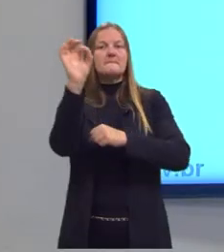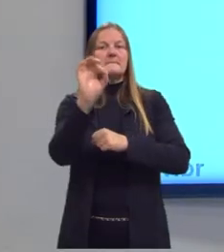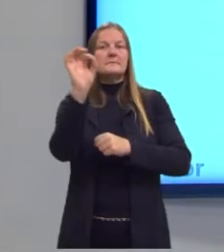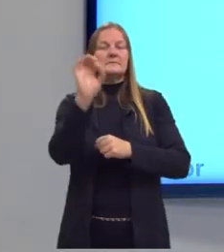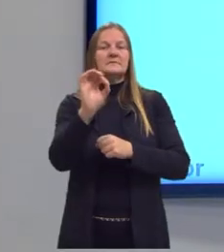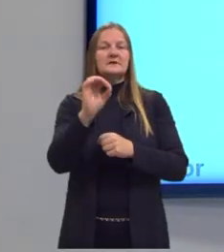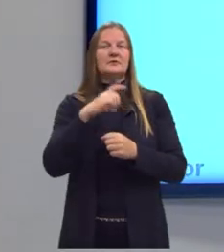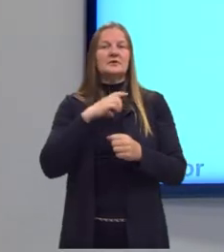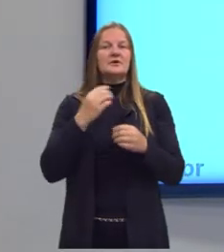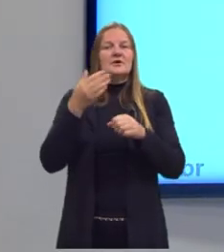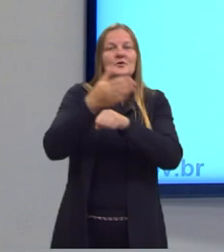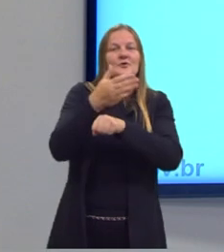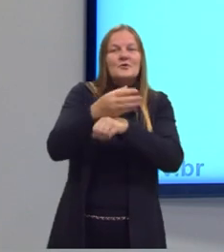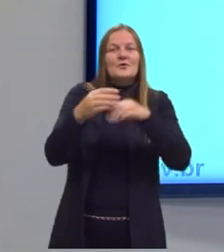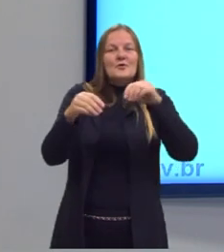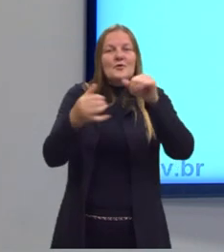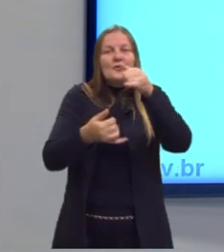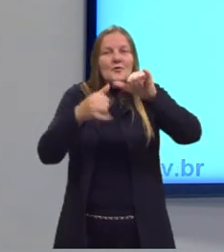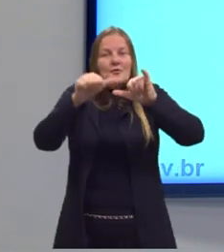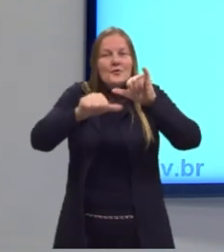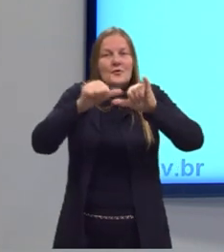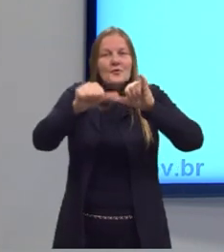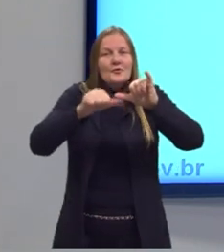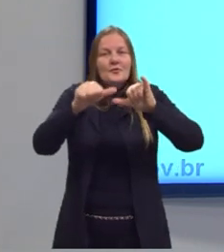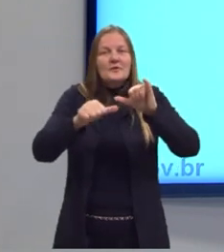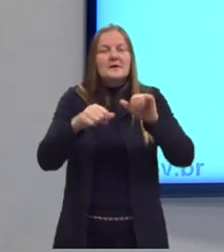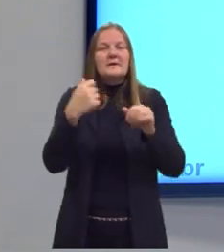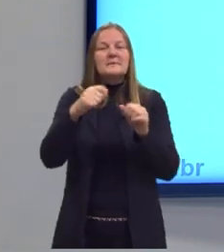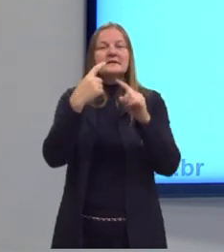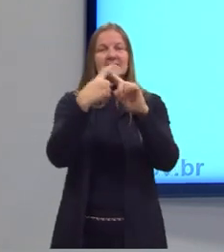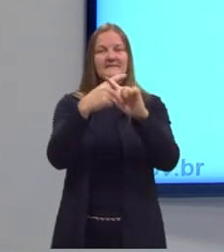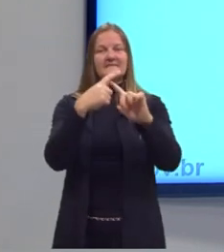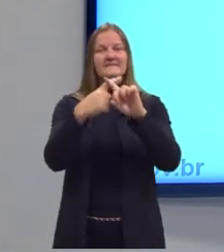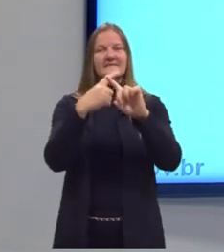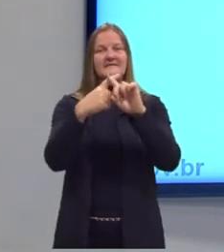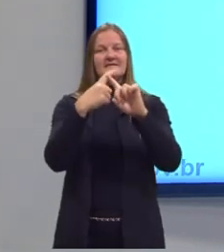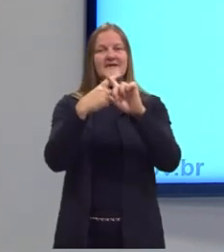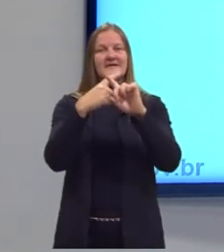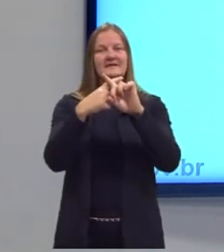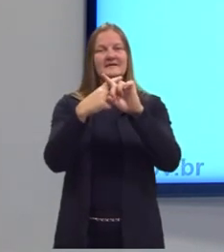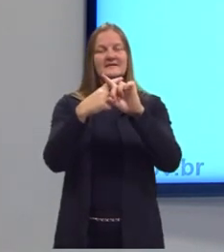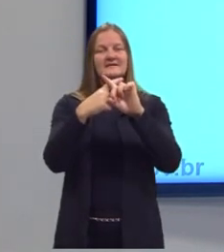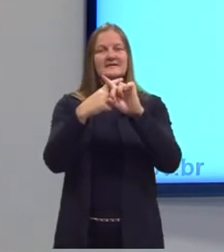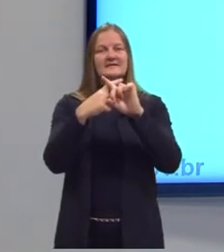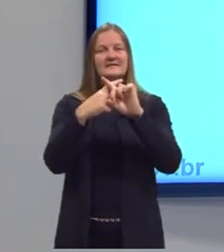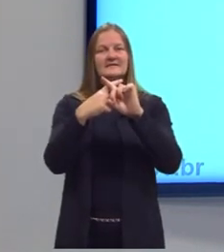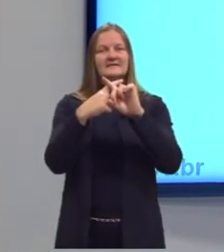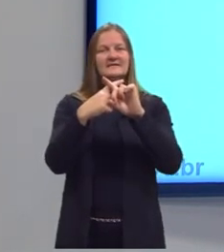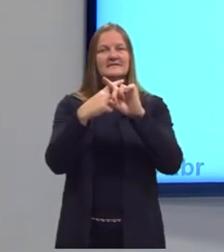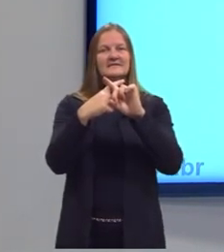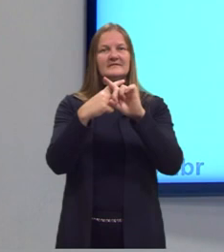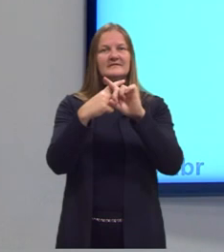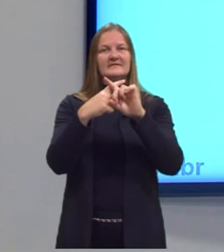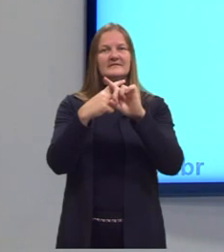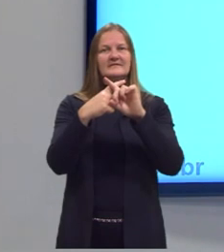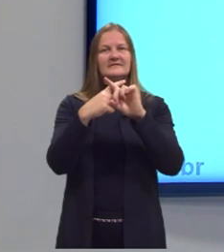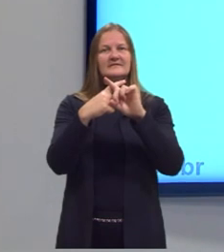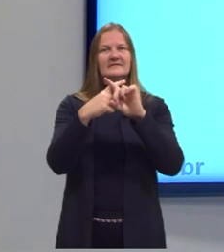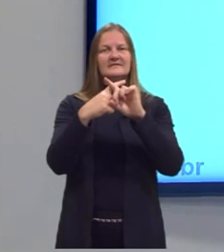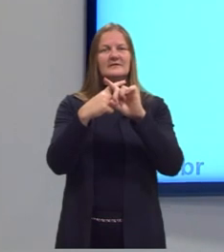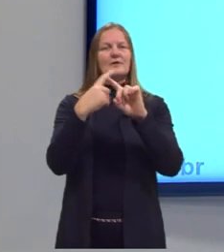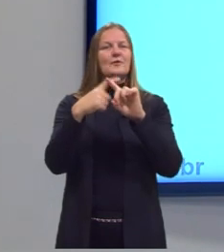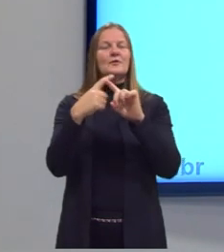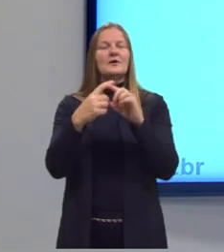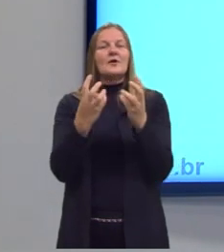que é o que participa da minha reação, então, eu preciso multiplicar esse 80% por duas toneladas para